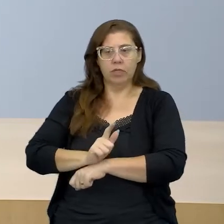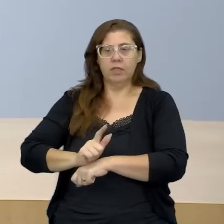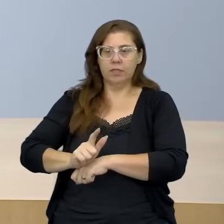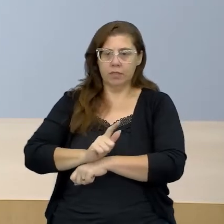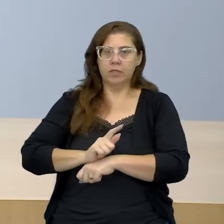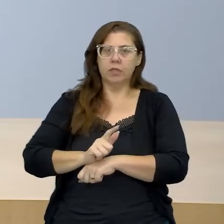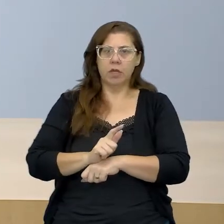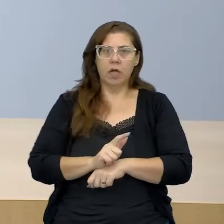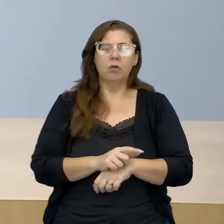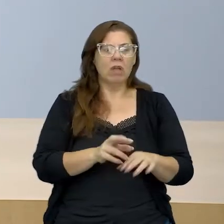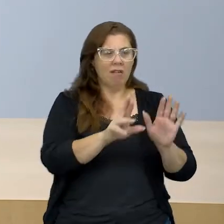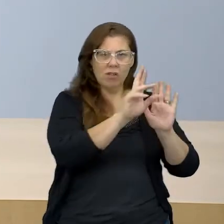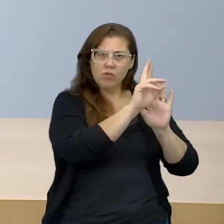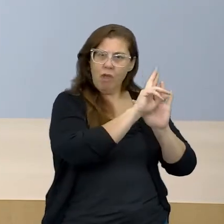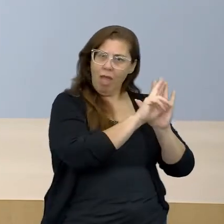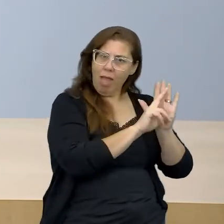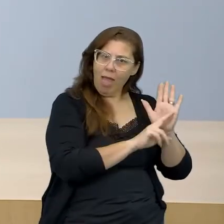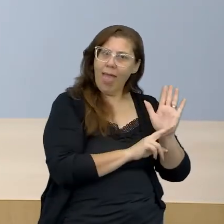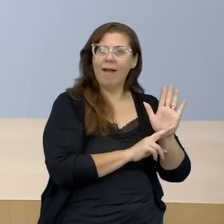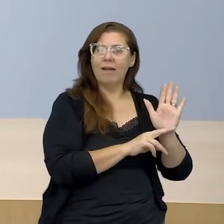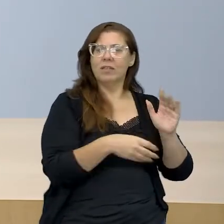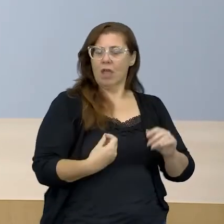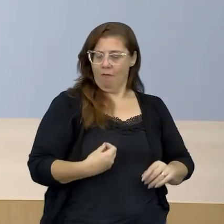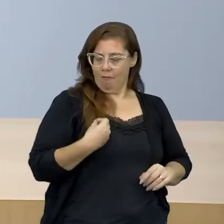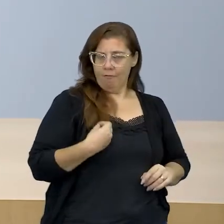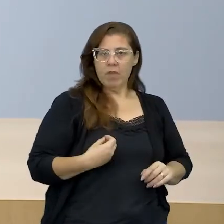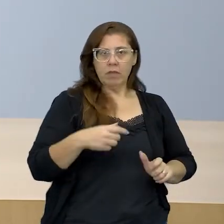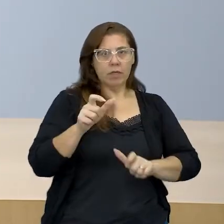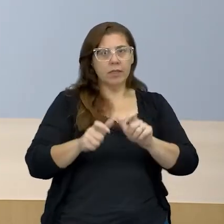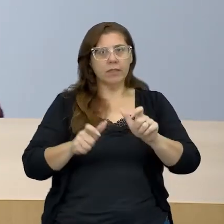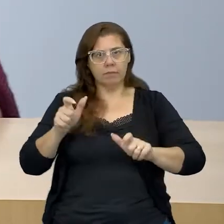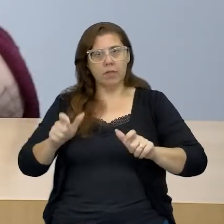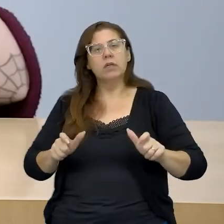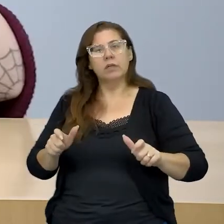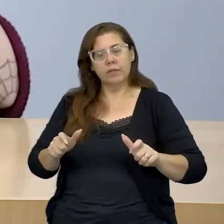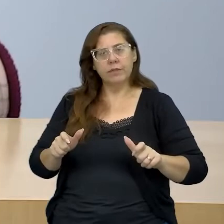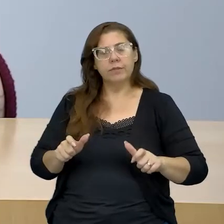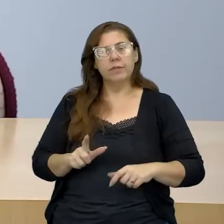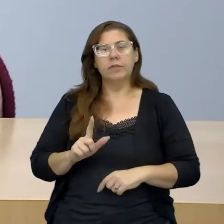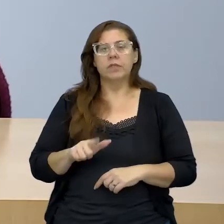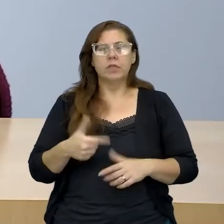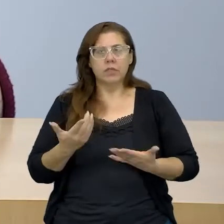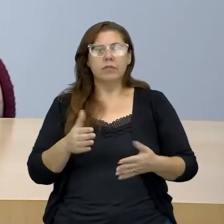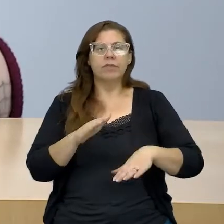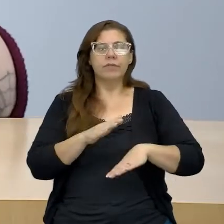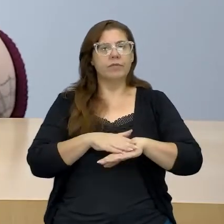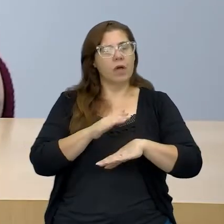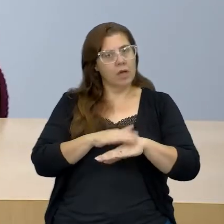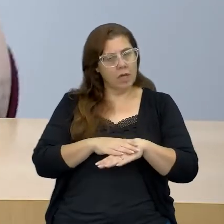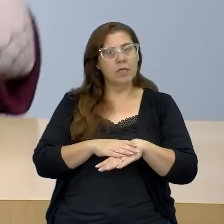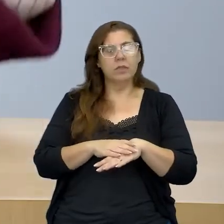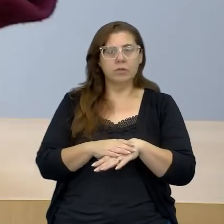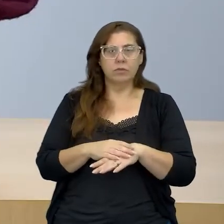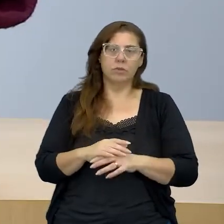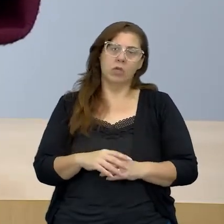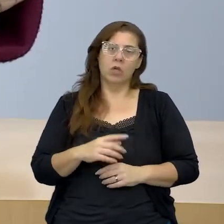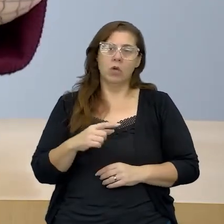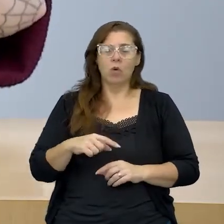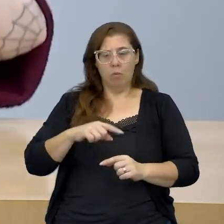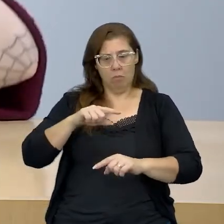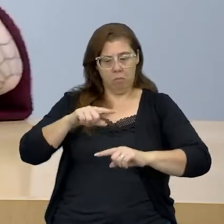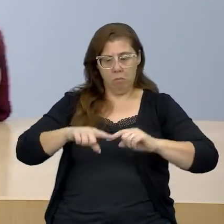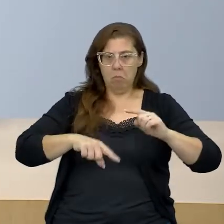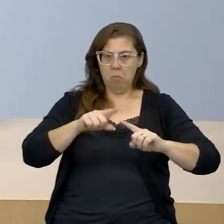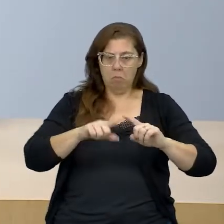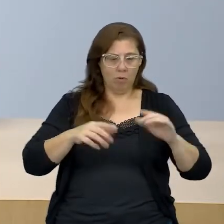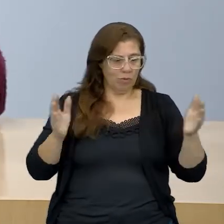de regulamentação da vida das populações, que se aplica sobre um objeto